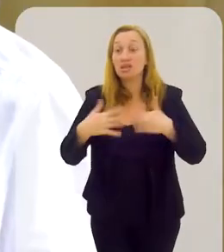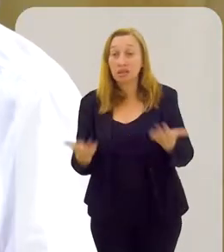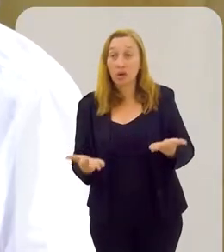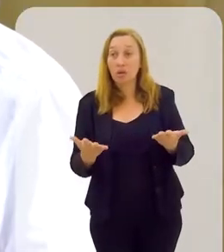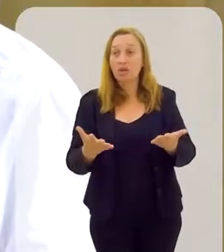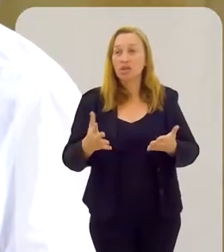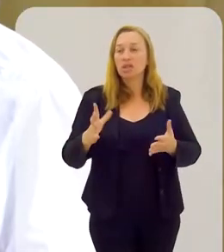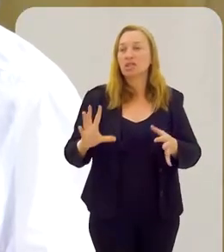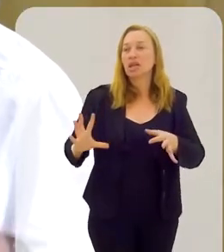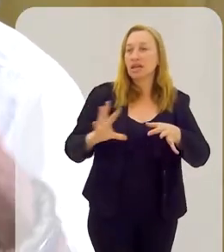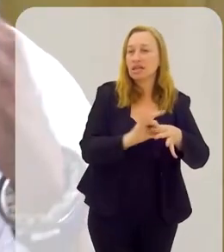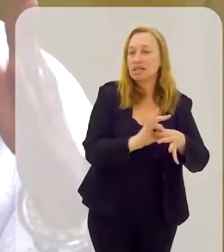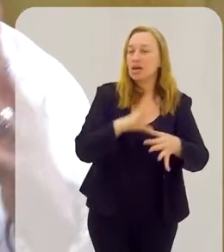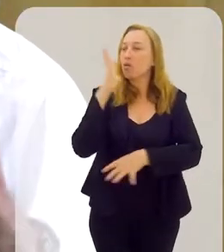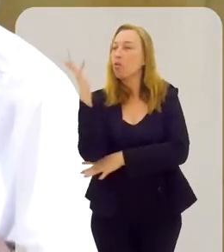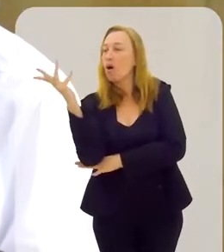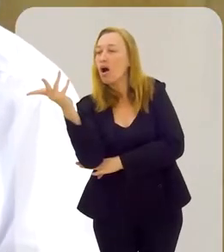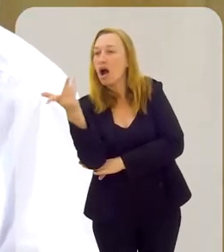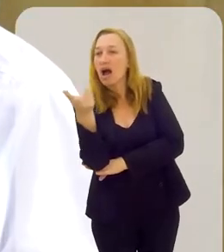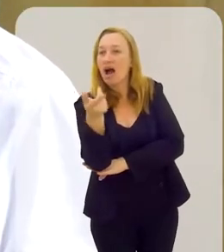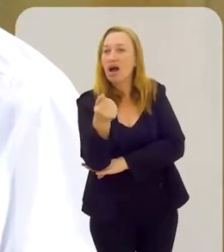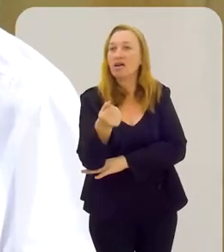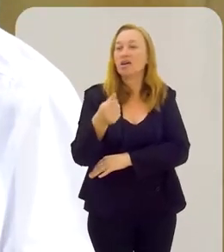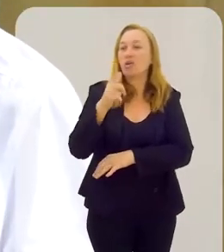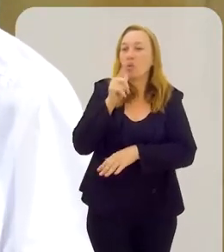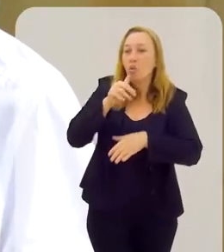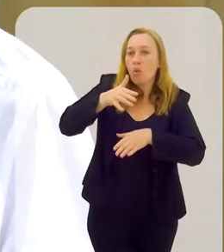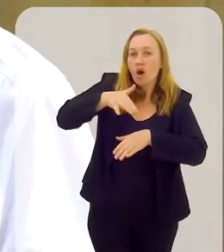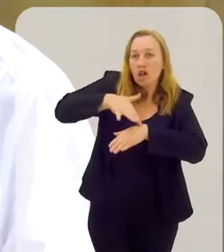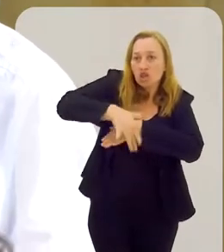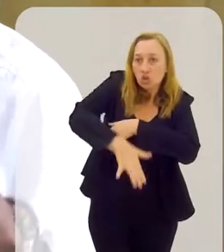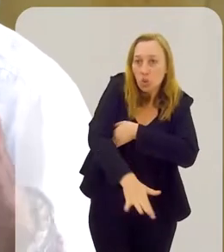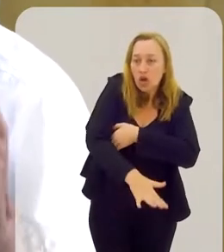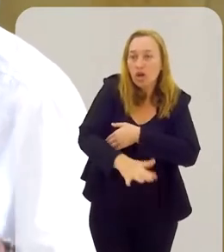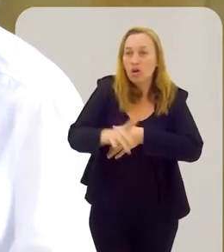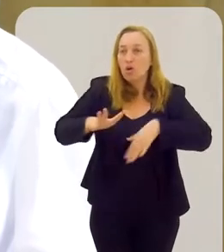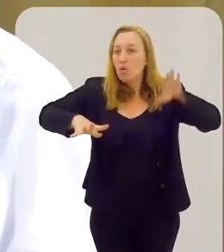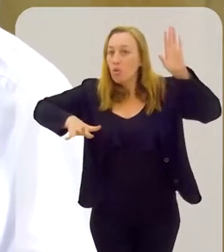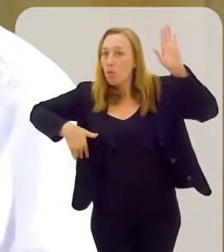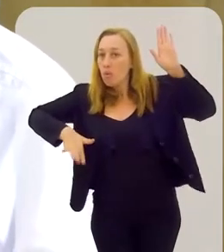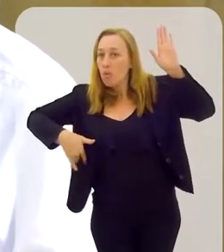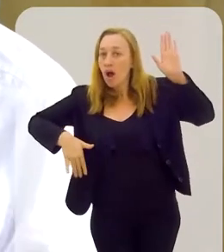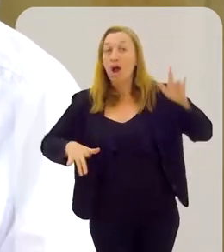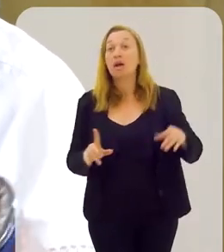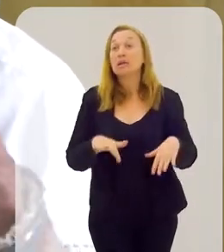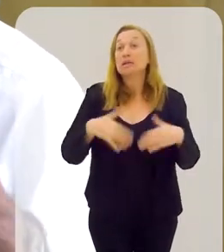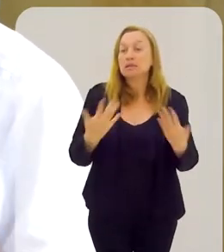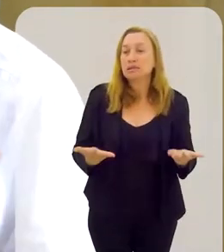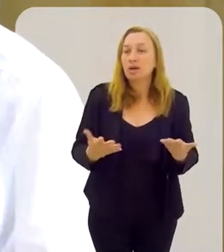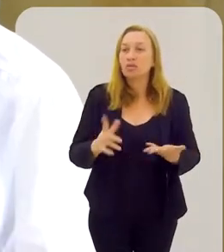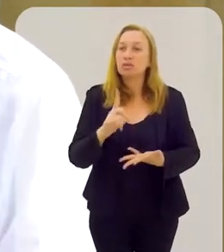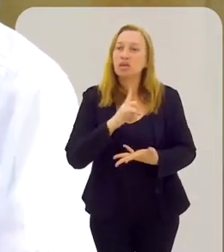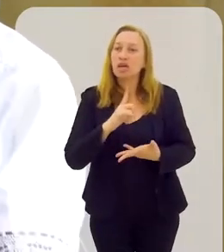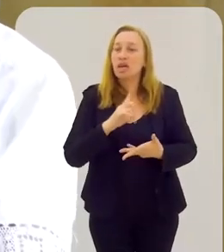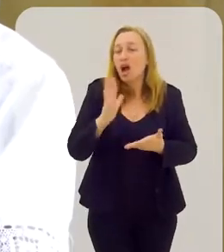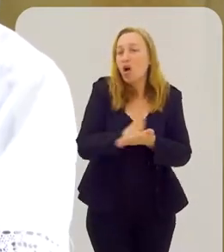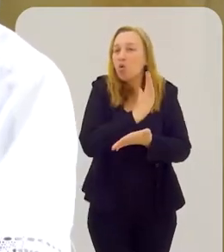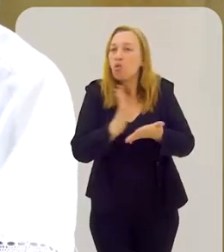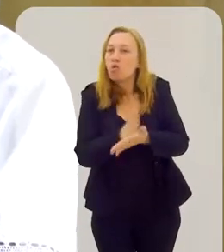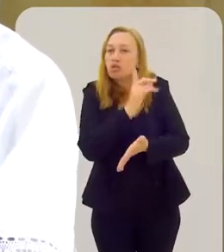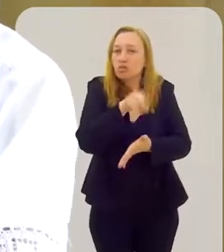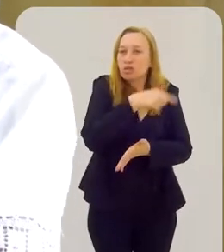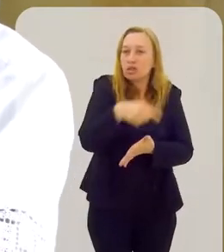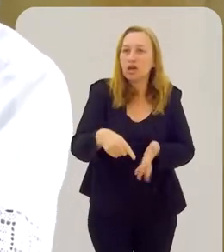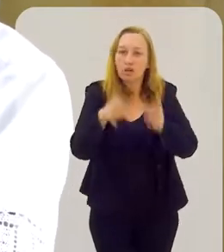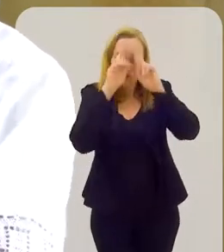Então, a gente tem ligação com a mata, a gente tem ligação com a cachoeira, gente tem ligação com o mar. Então, existem algumas